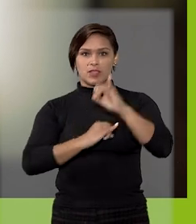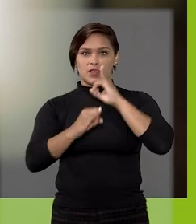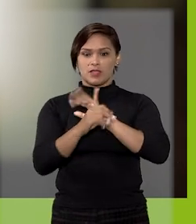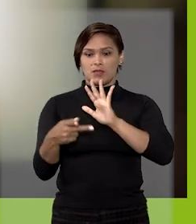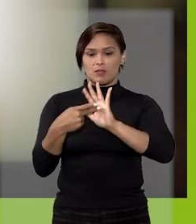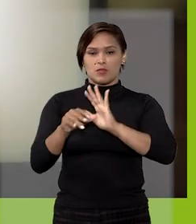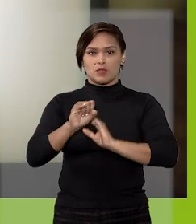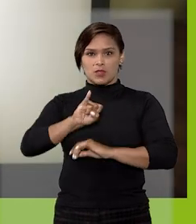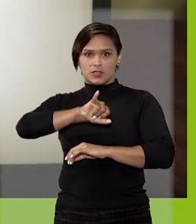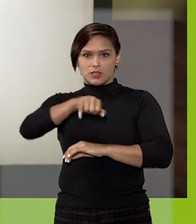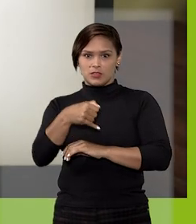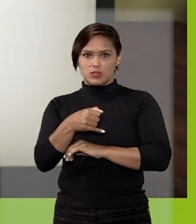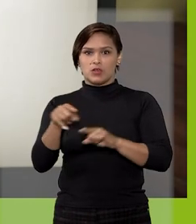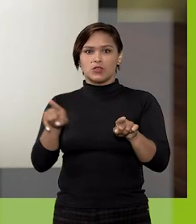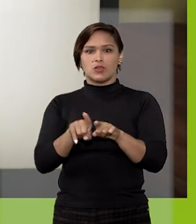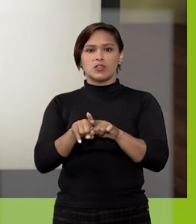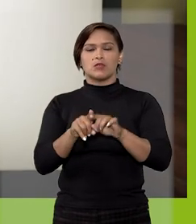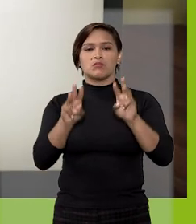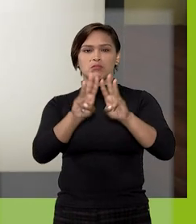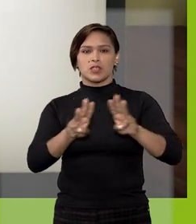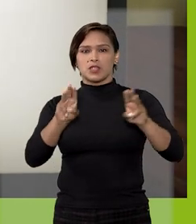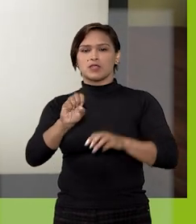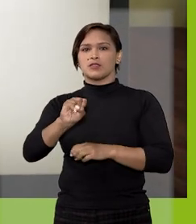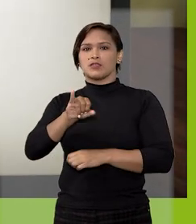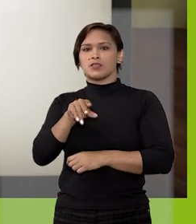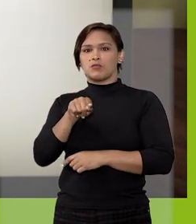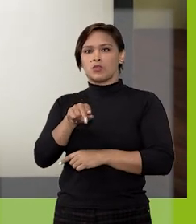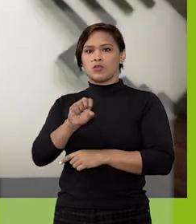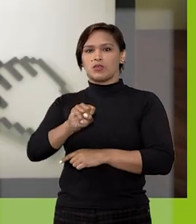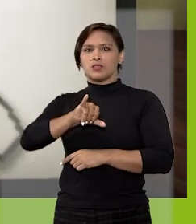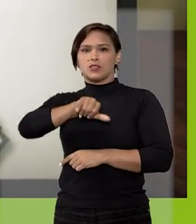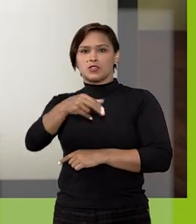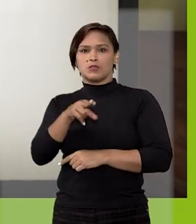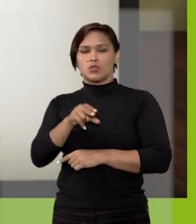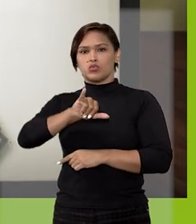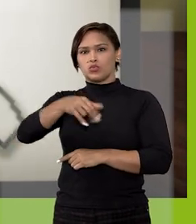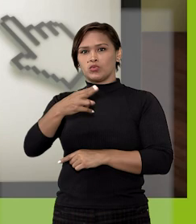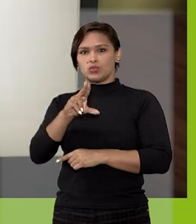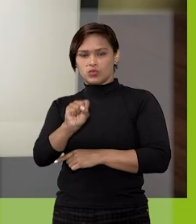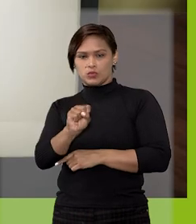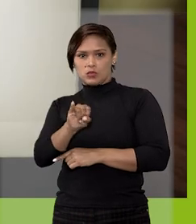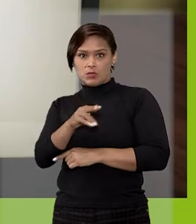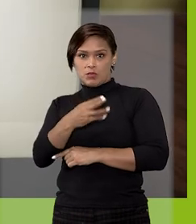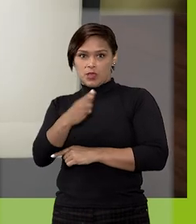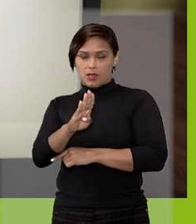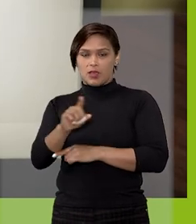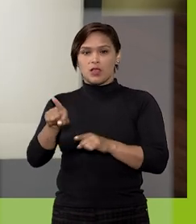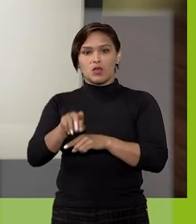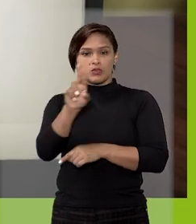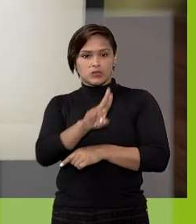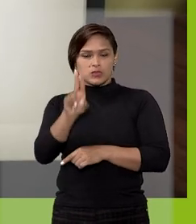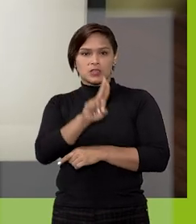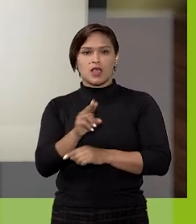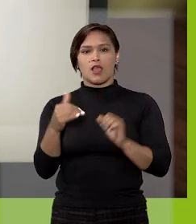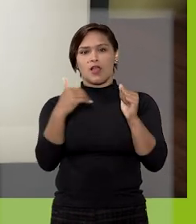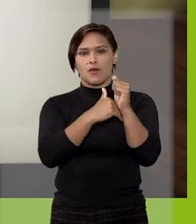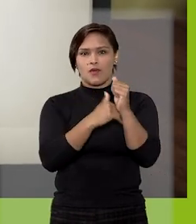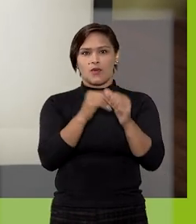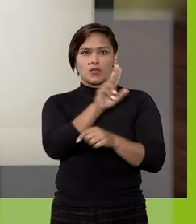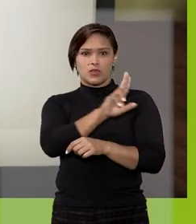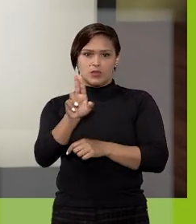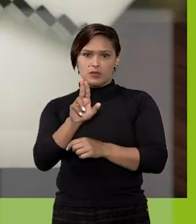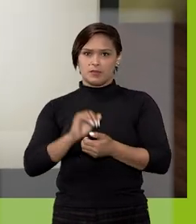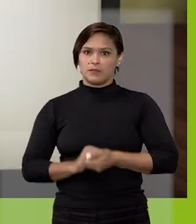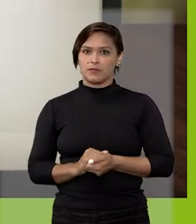intranet do STJ ou pelo endereço sei.stj.jus.br, usando o seu login e senha.